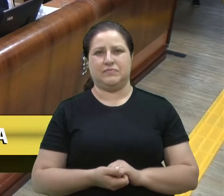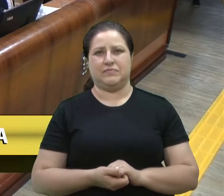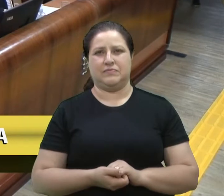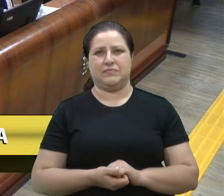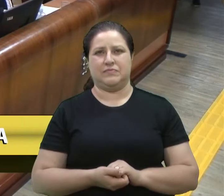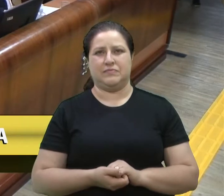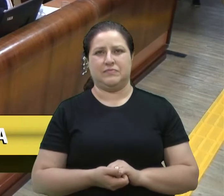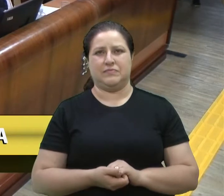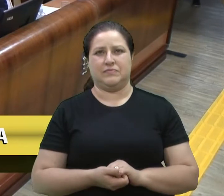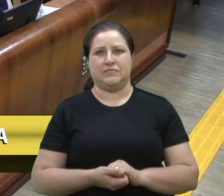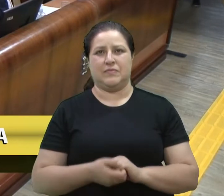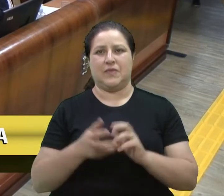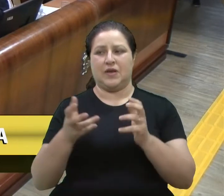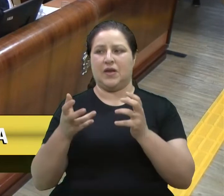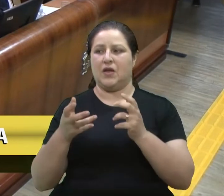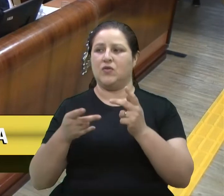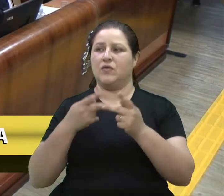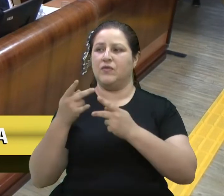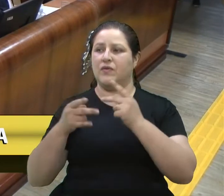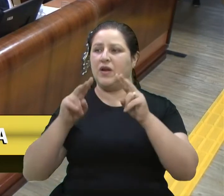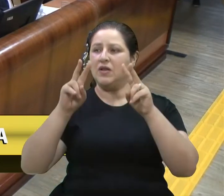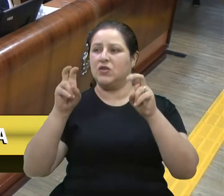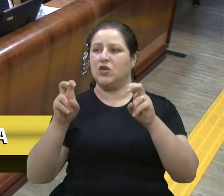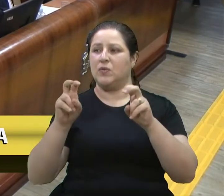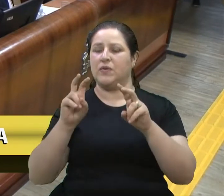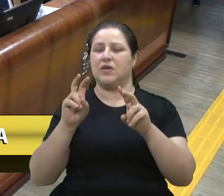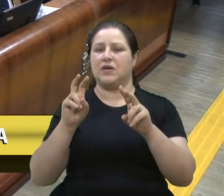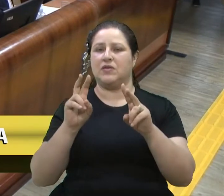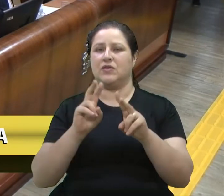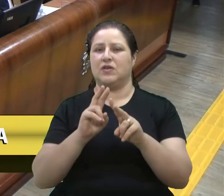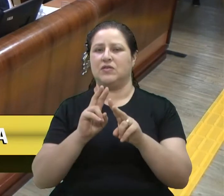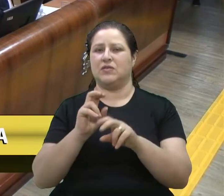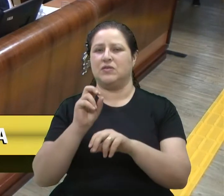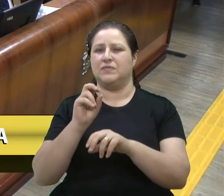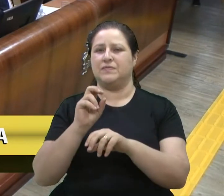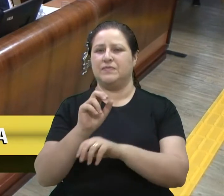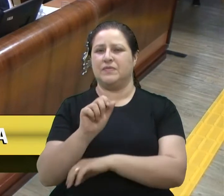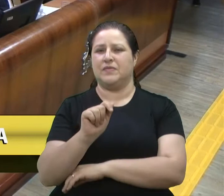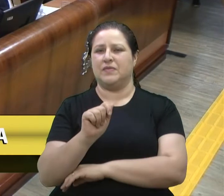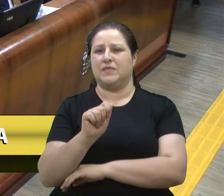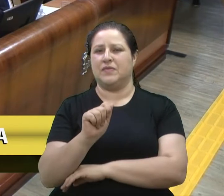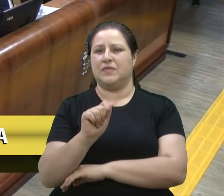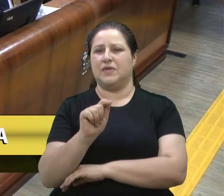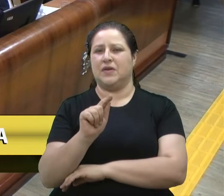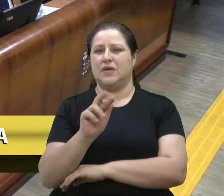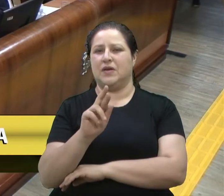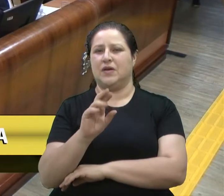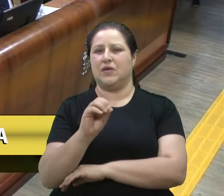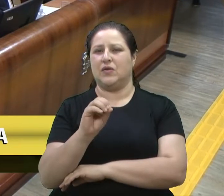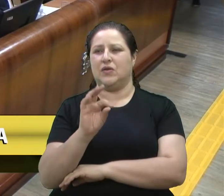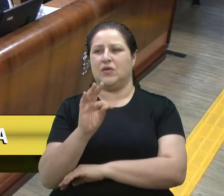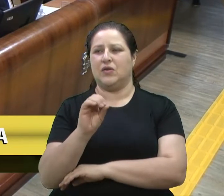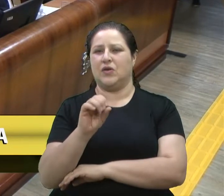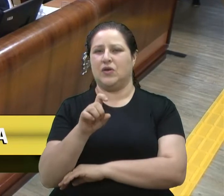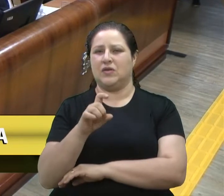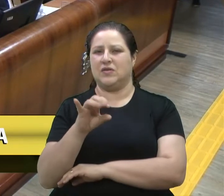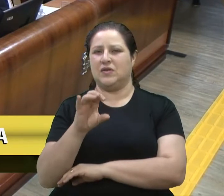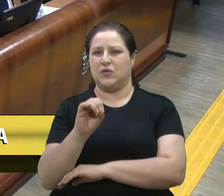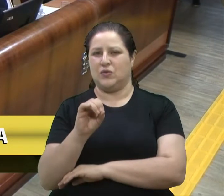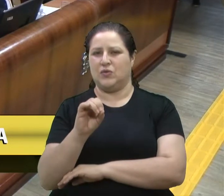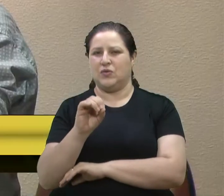que falasse um pouco sobre os agrotóxicos, até porque nós temos no nosso país tudo aquilo que é